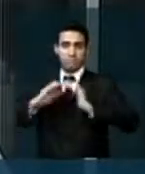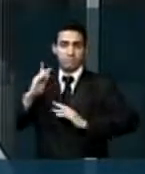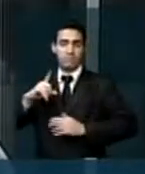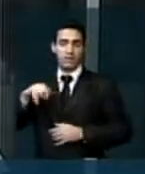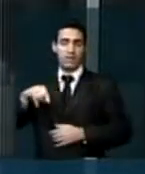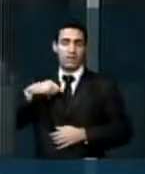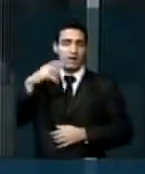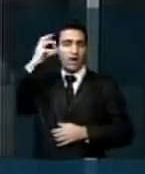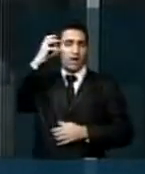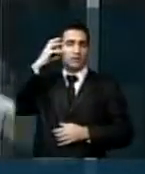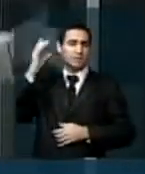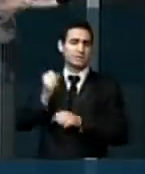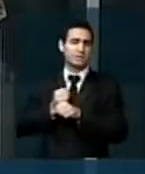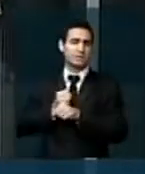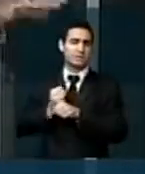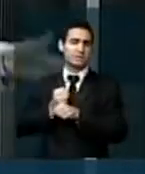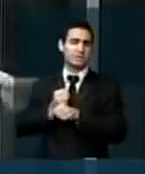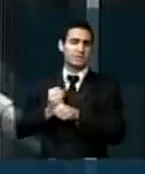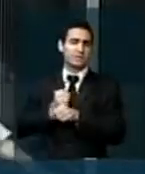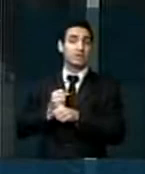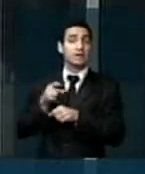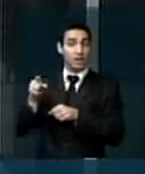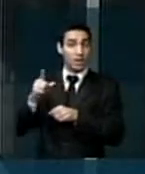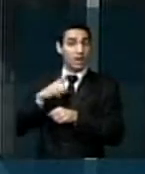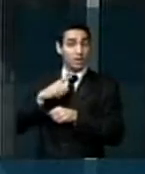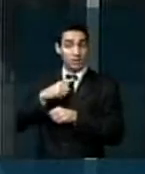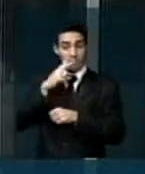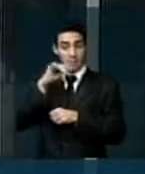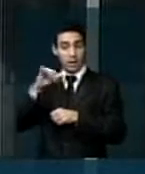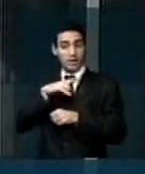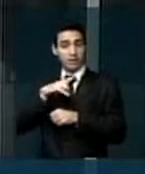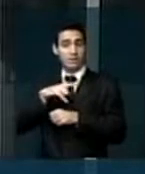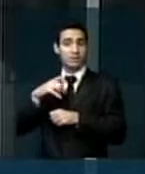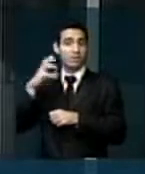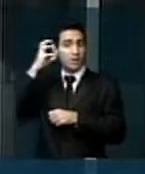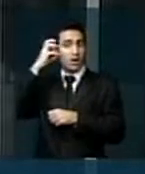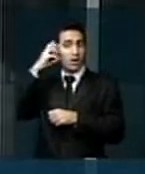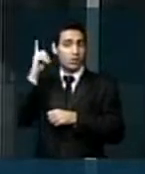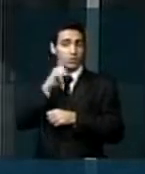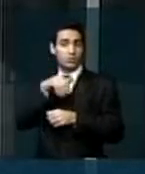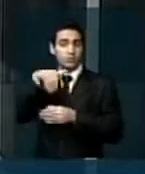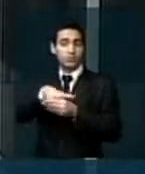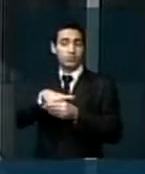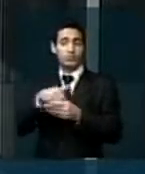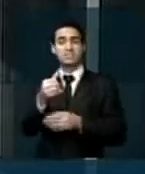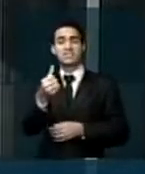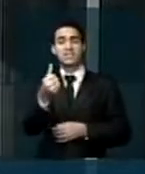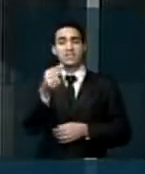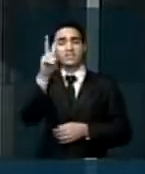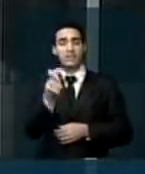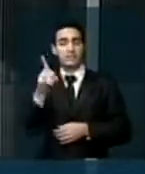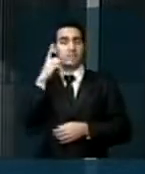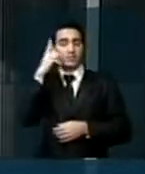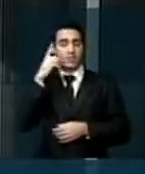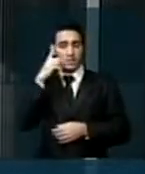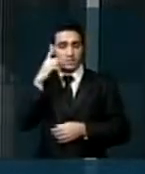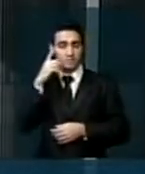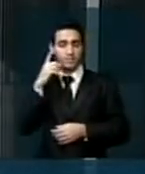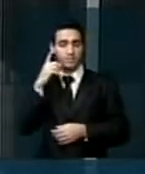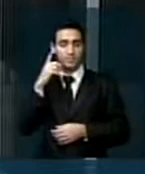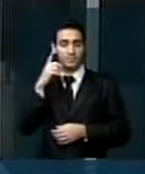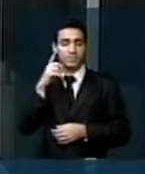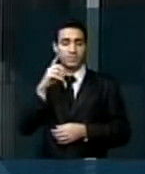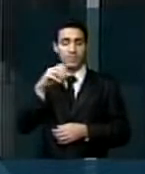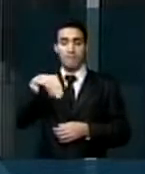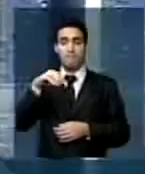um radialista de muitos anos e que, através da força do rádio, teve seis mandatos consecutivos de deputado, lá no meu estado, Sergipe, o radialista